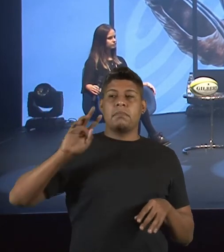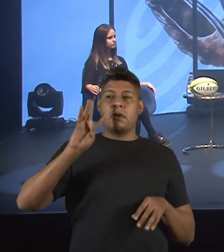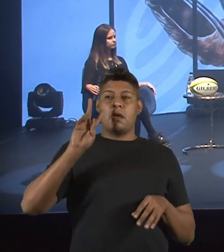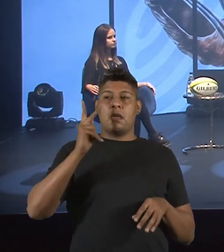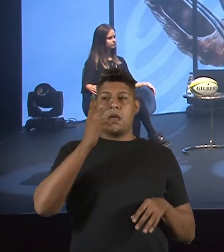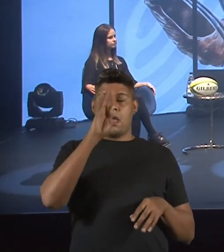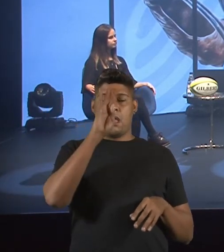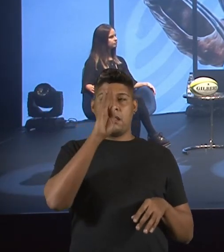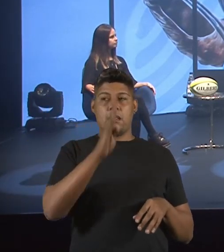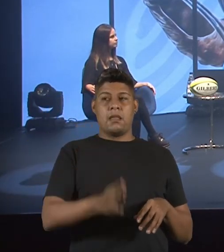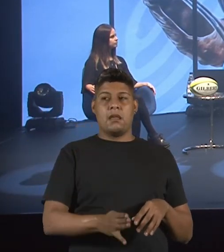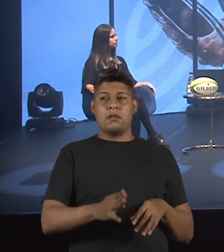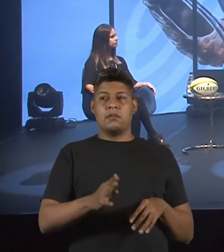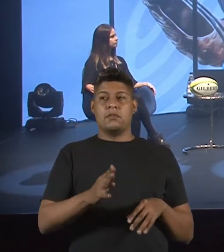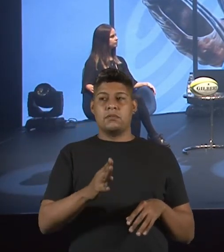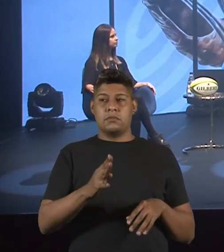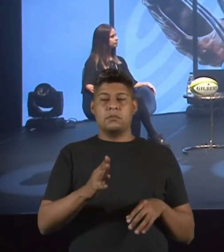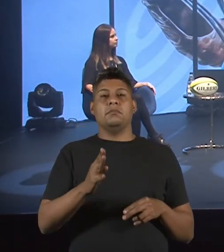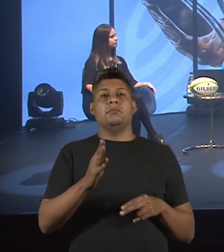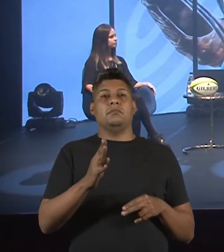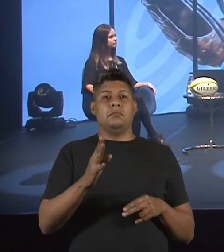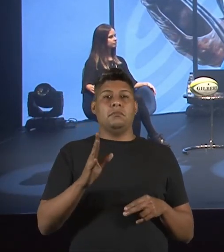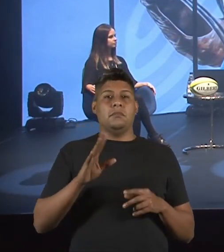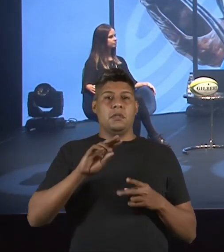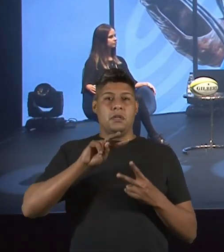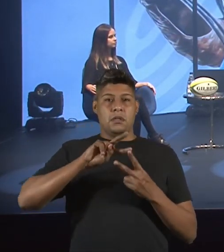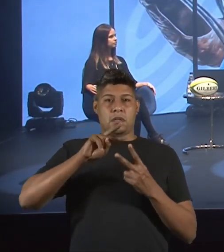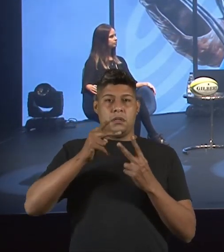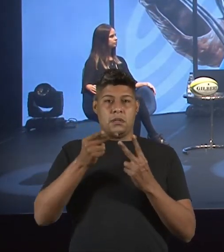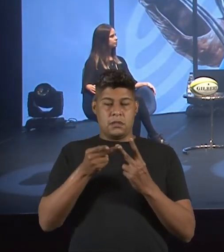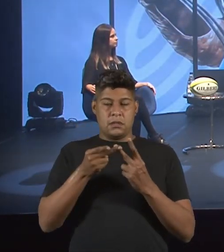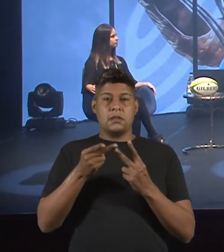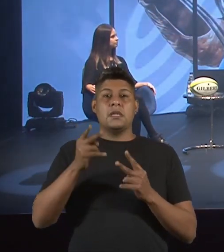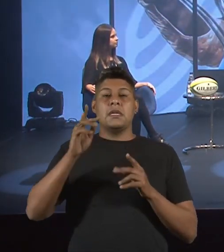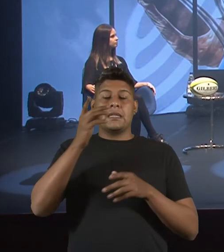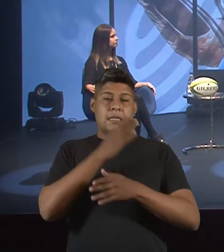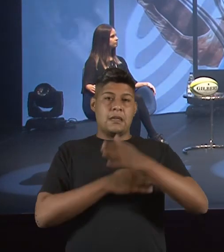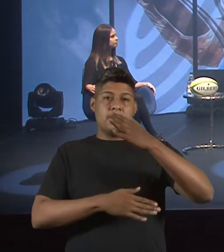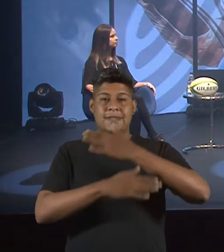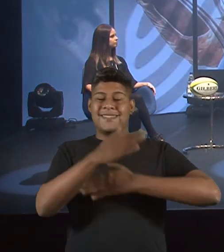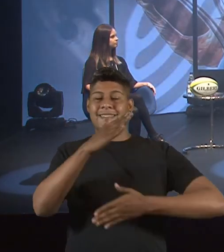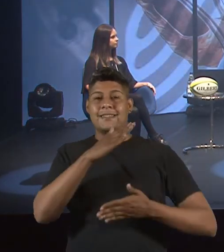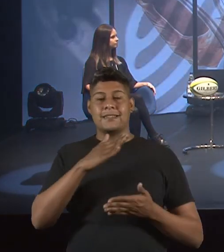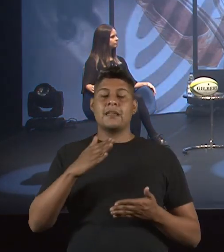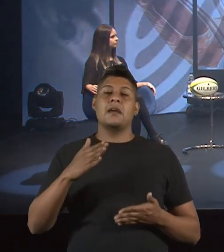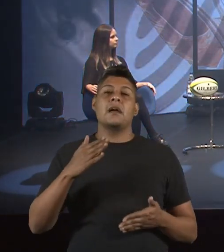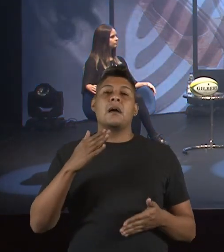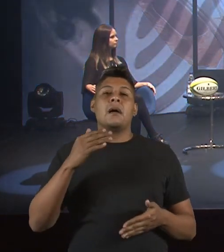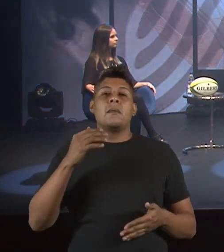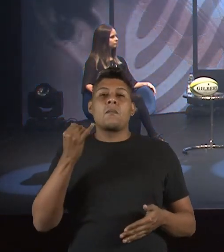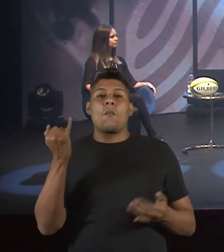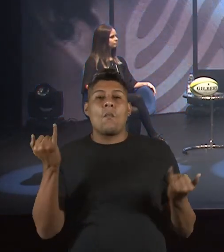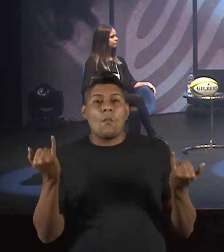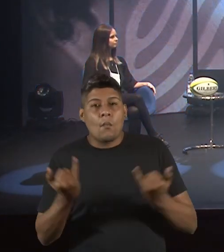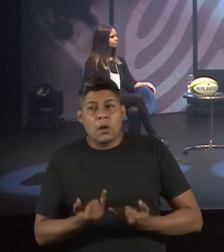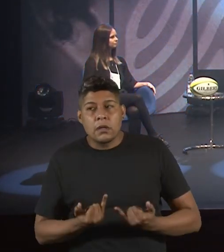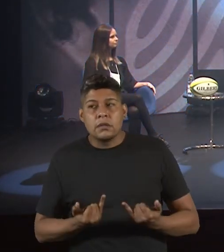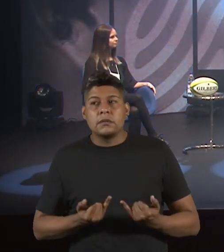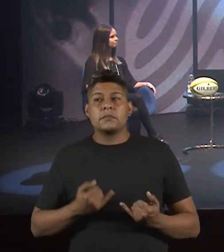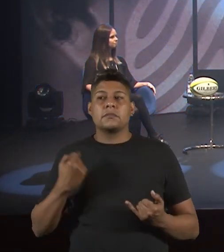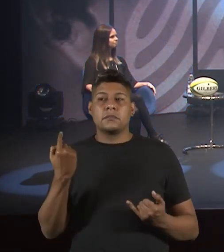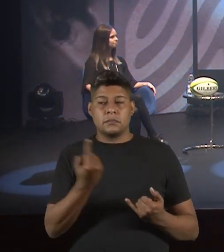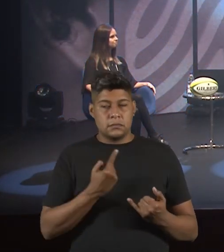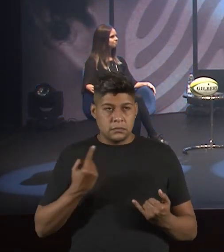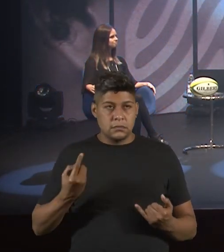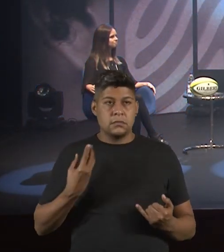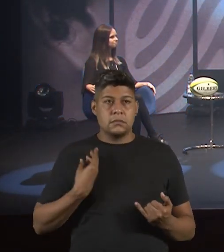heterossexual, cisgênera, sem deficiência, magra, jovem, que é o que a